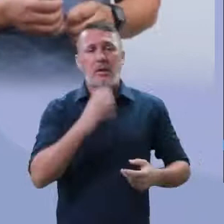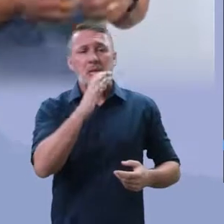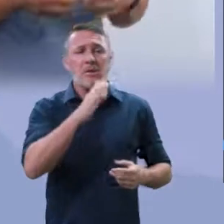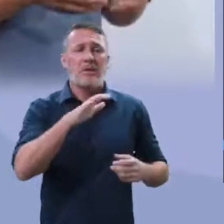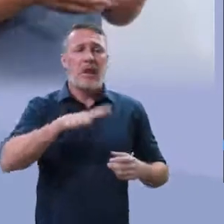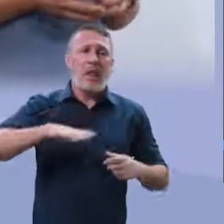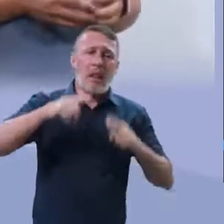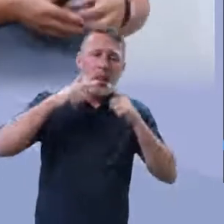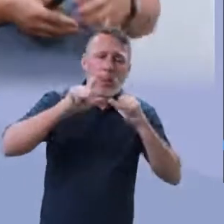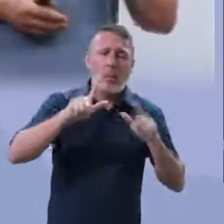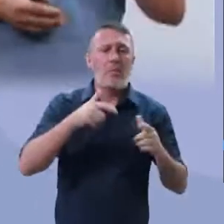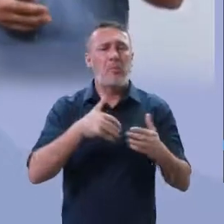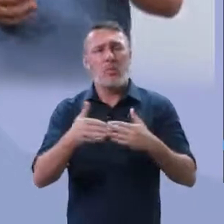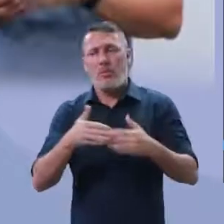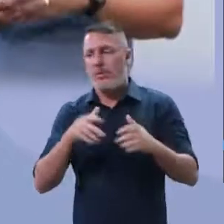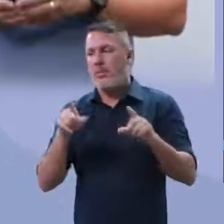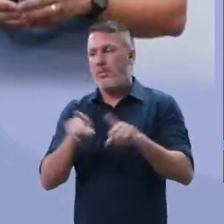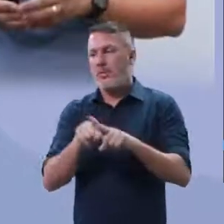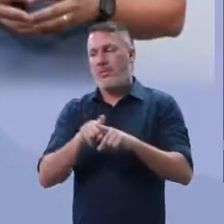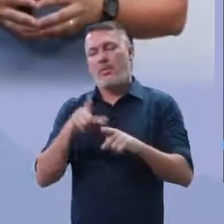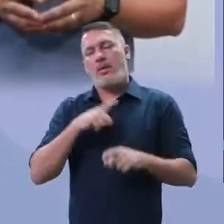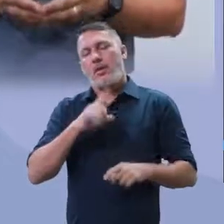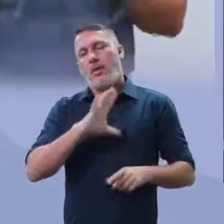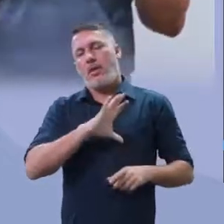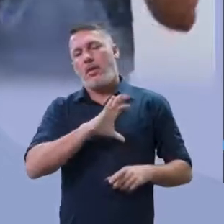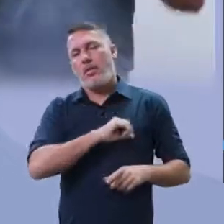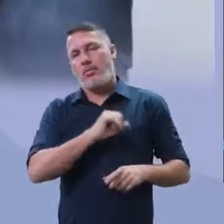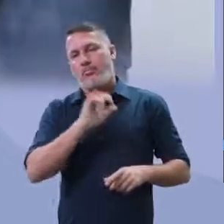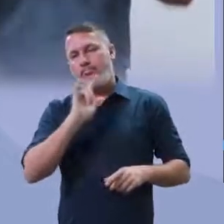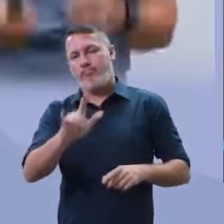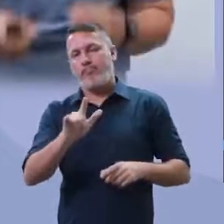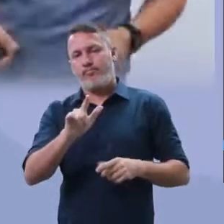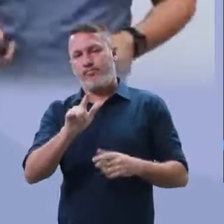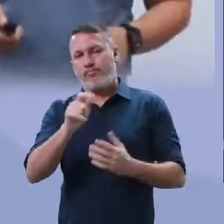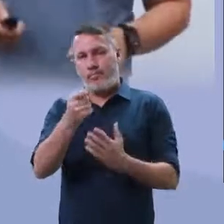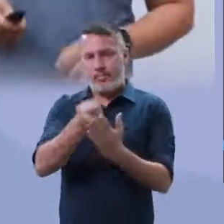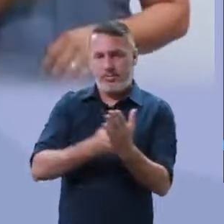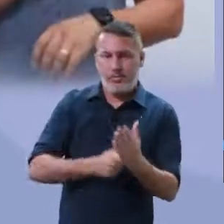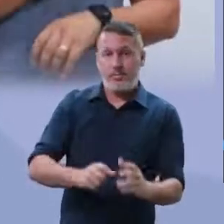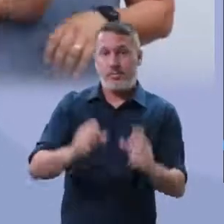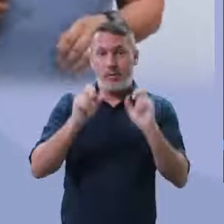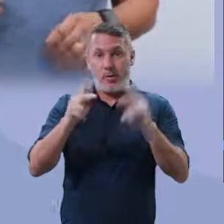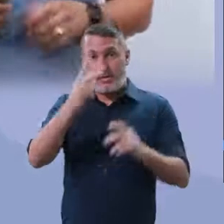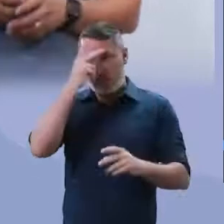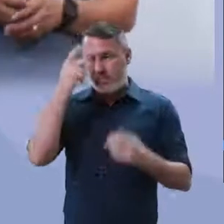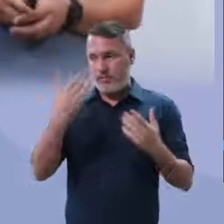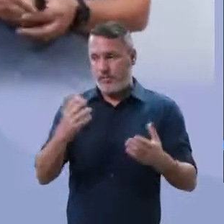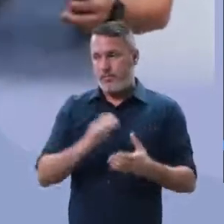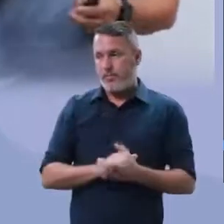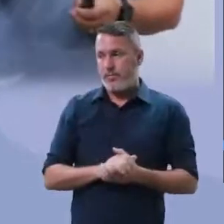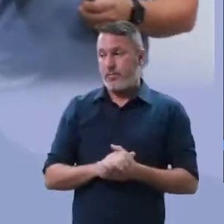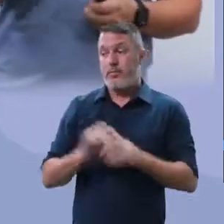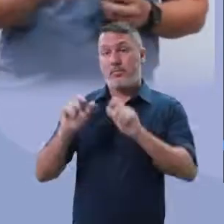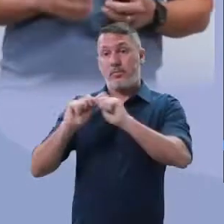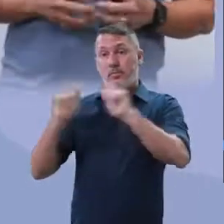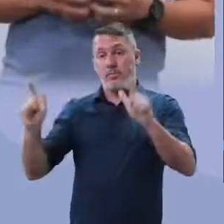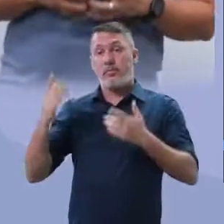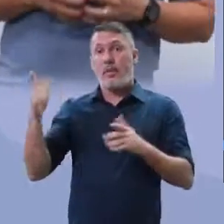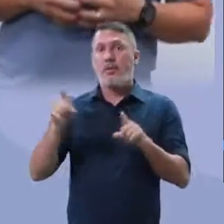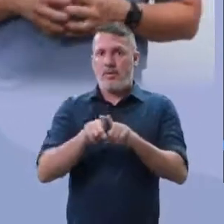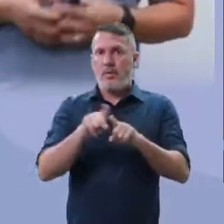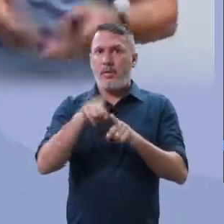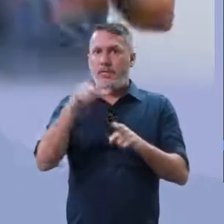natureza, na área de linguagem e também na nossa amada redação. Beleza, queridos? o que nós temos ali também